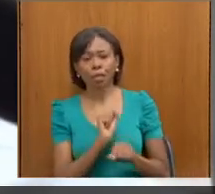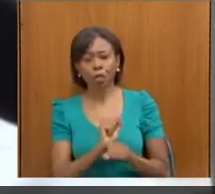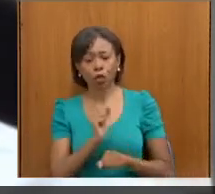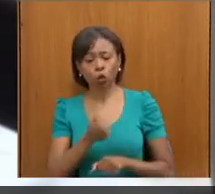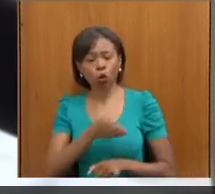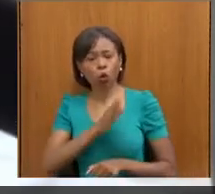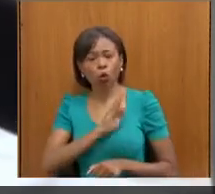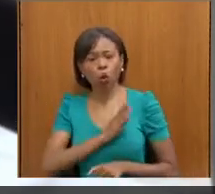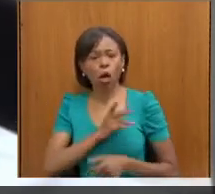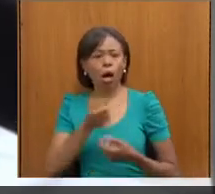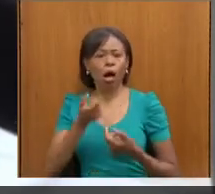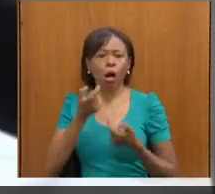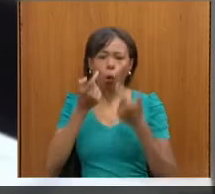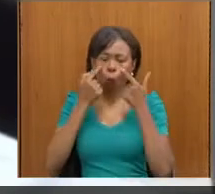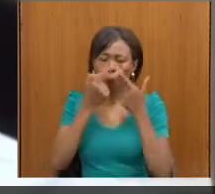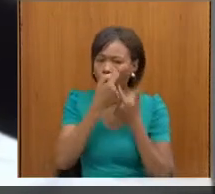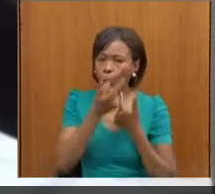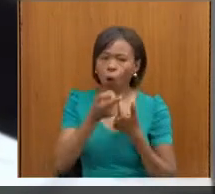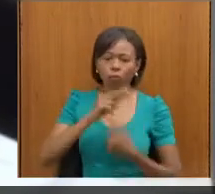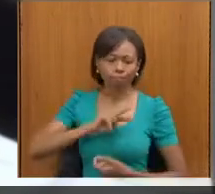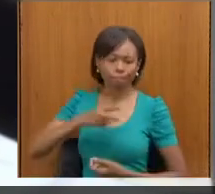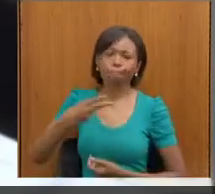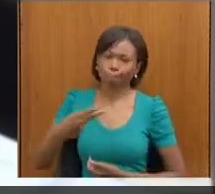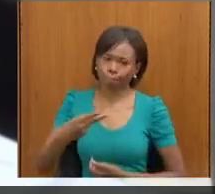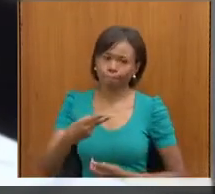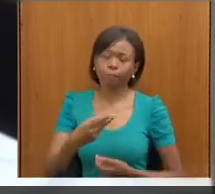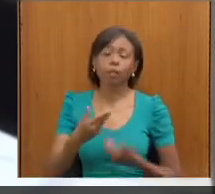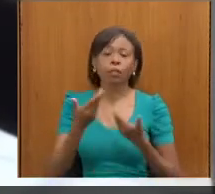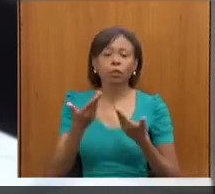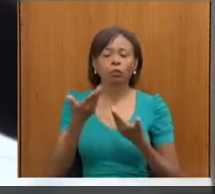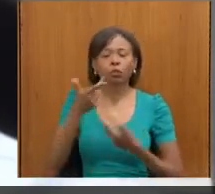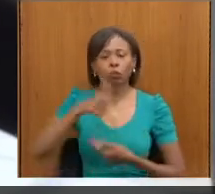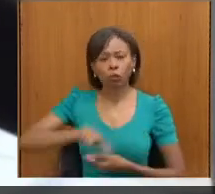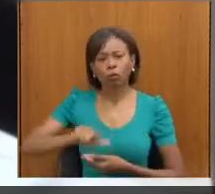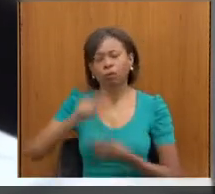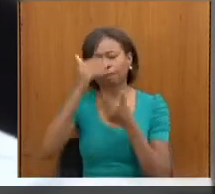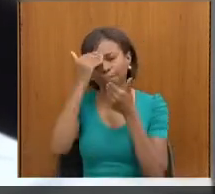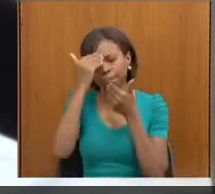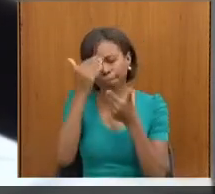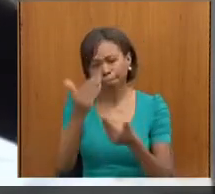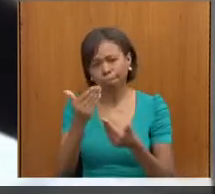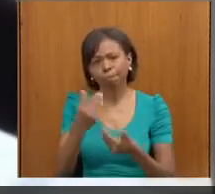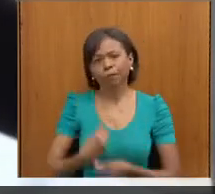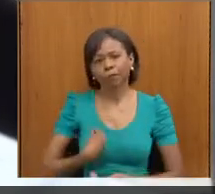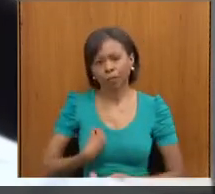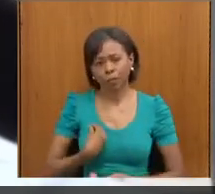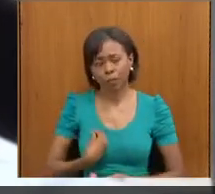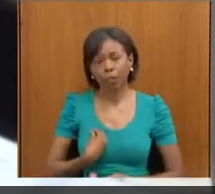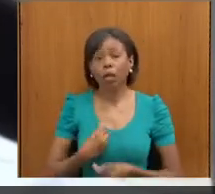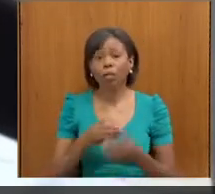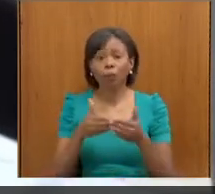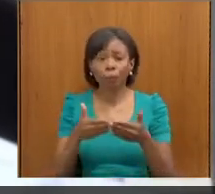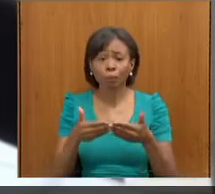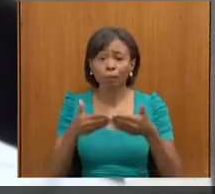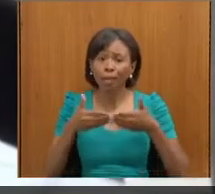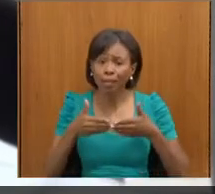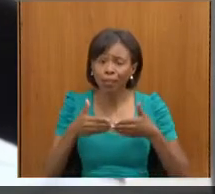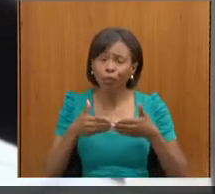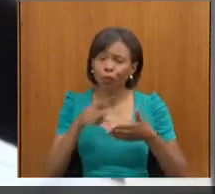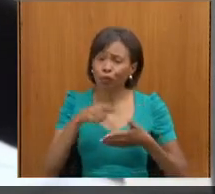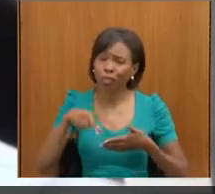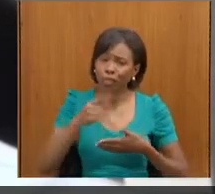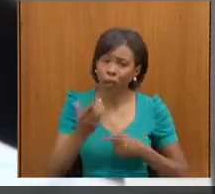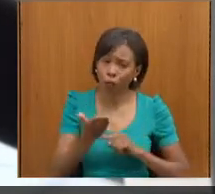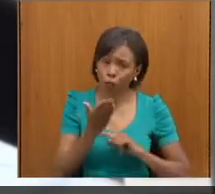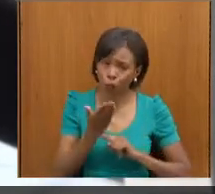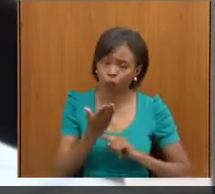gostaria de mais uma vez agradecer a presença e peço que vocês nos ajudem também a divulgar o Setembro